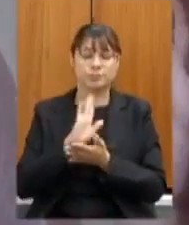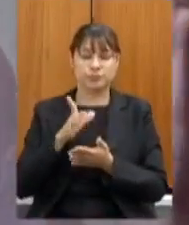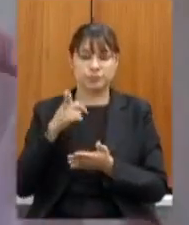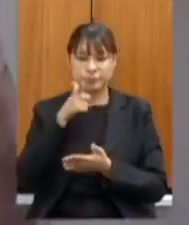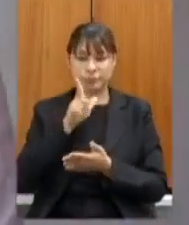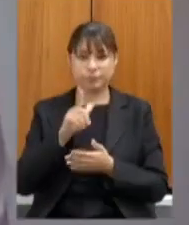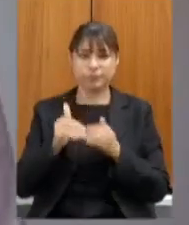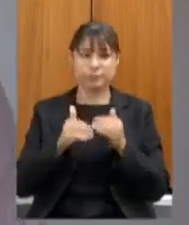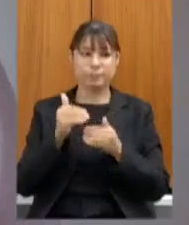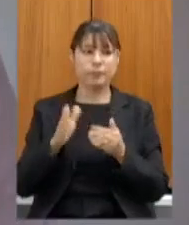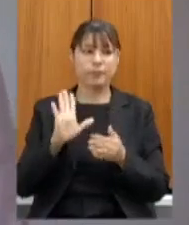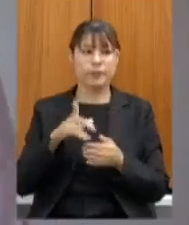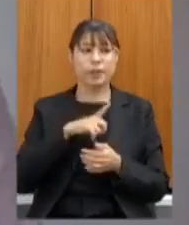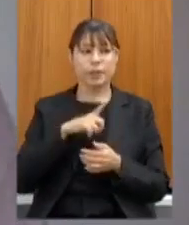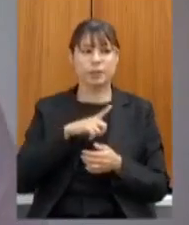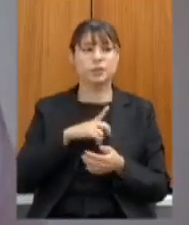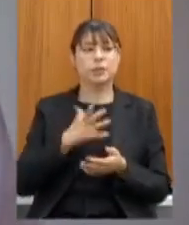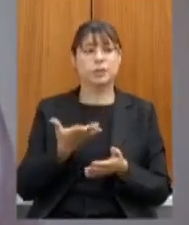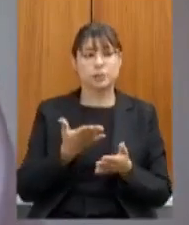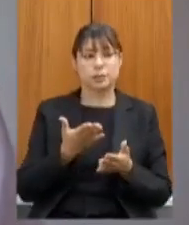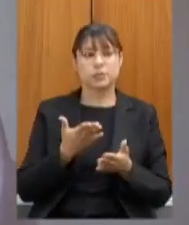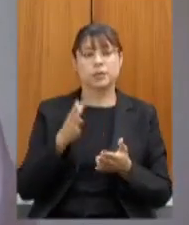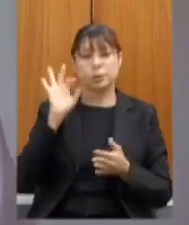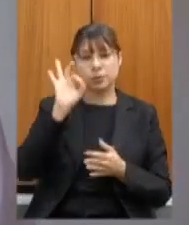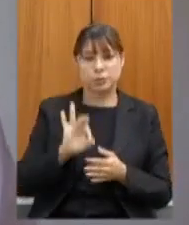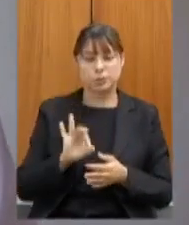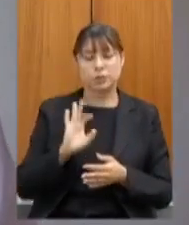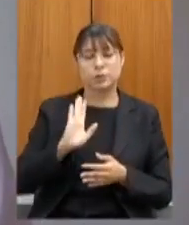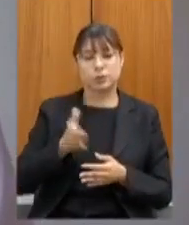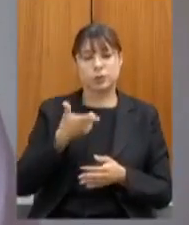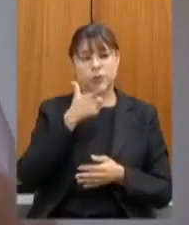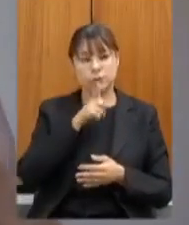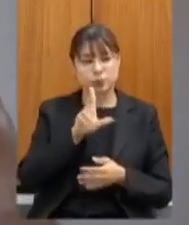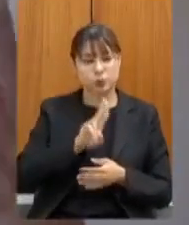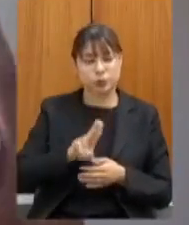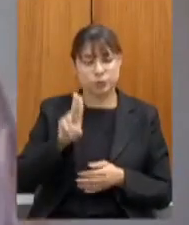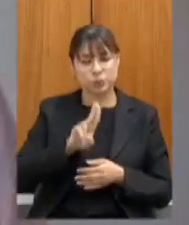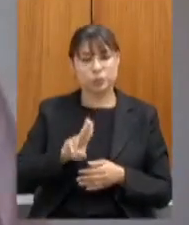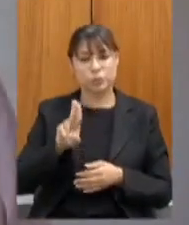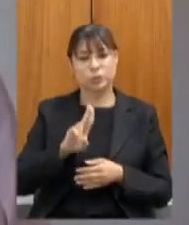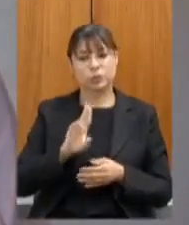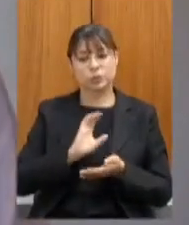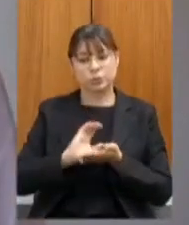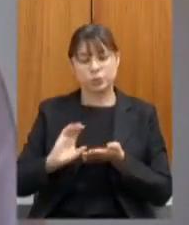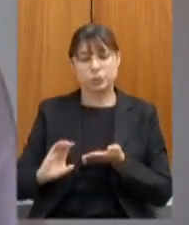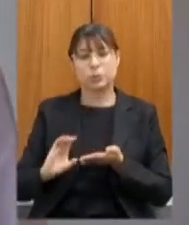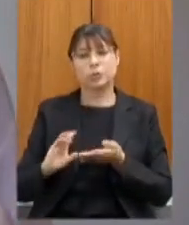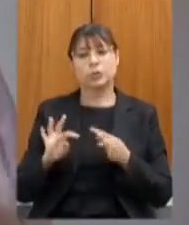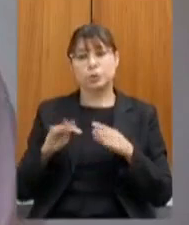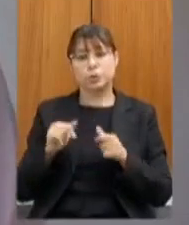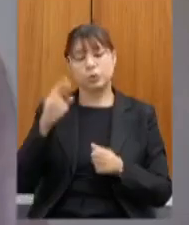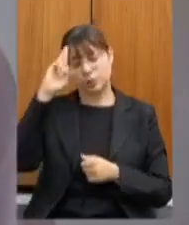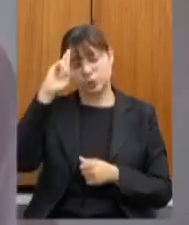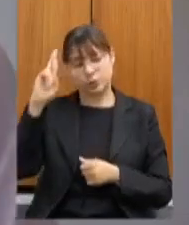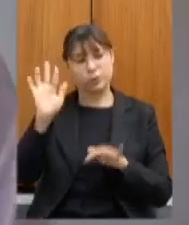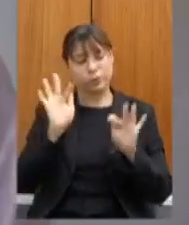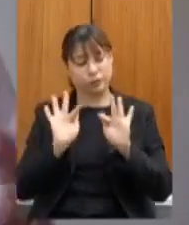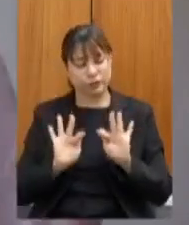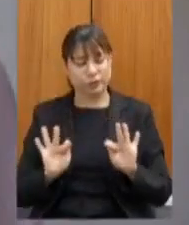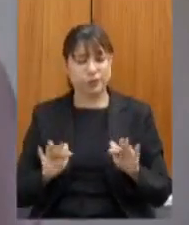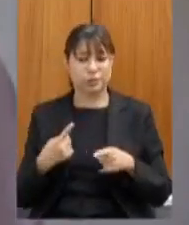com um percentual bastante avançado de execução desses recursos com todos os diretores felizes porque